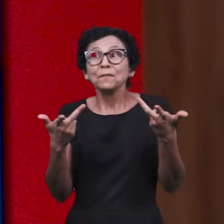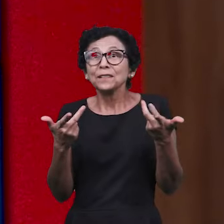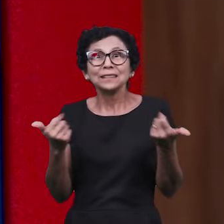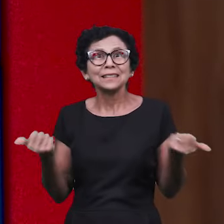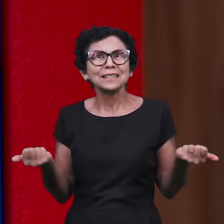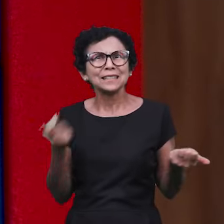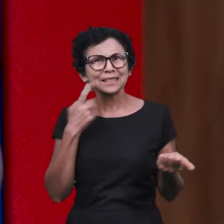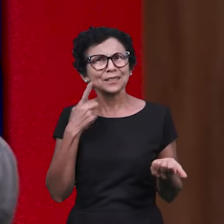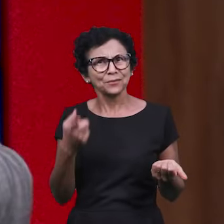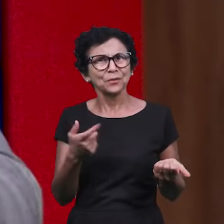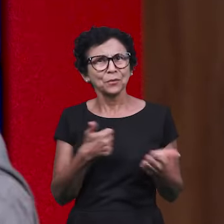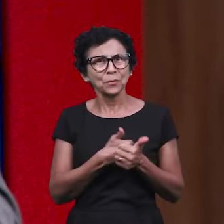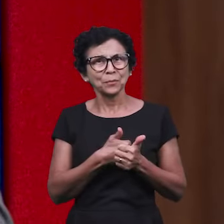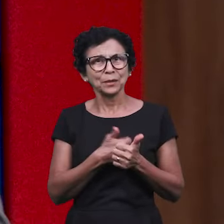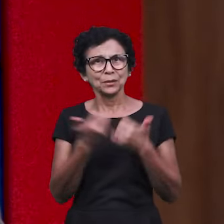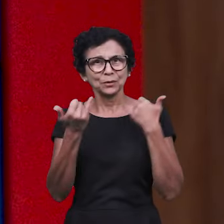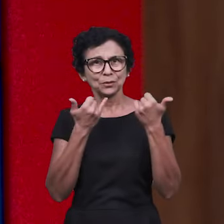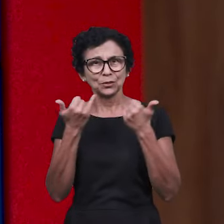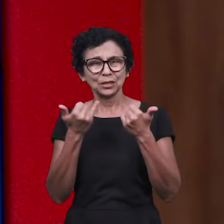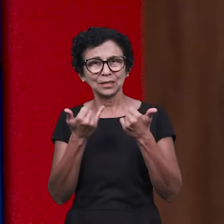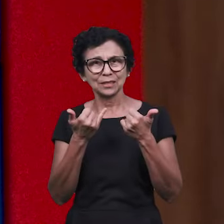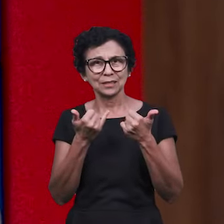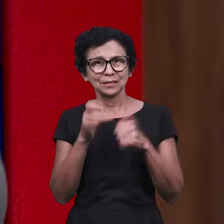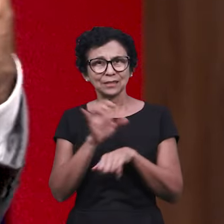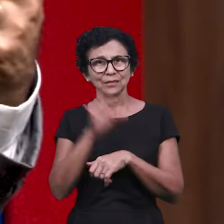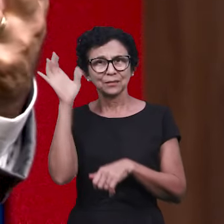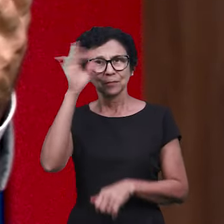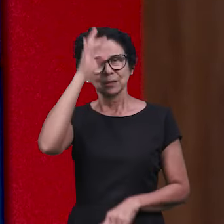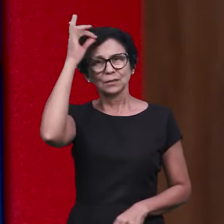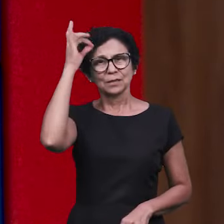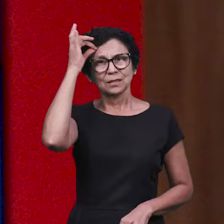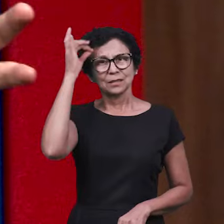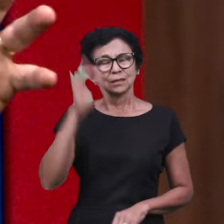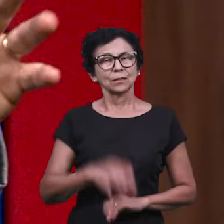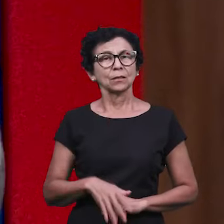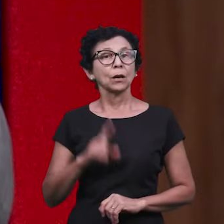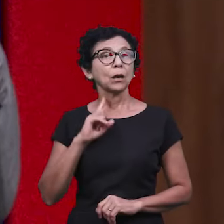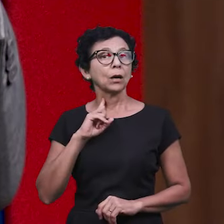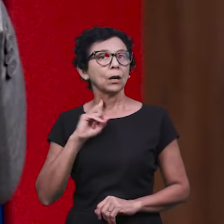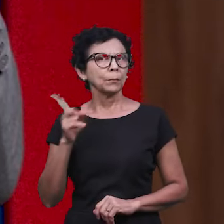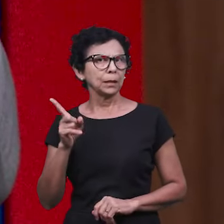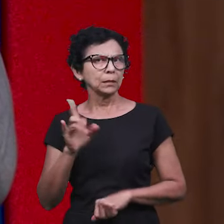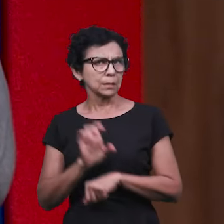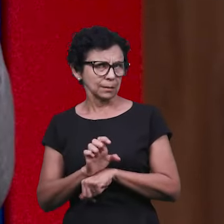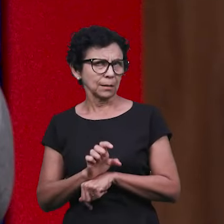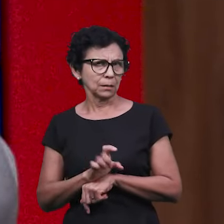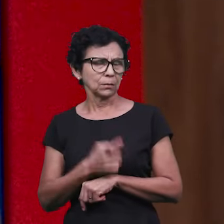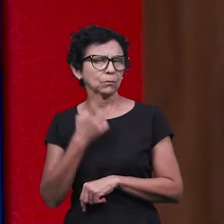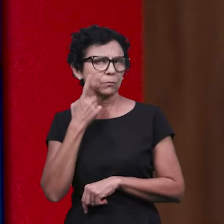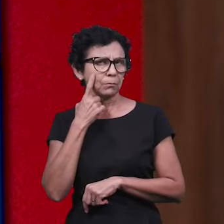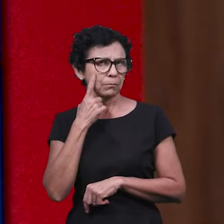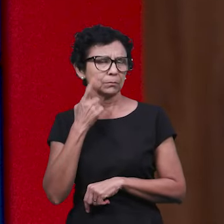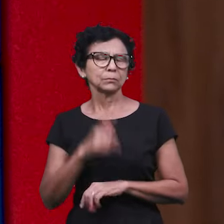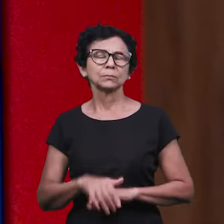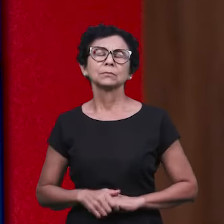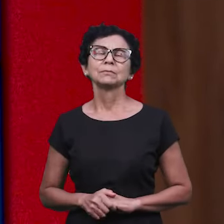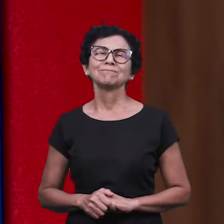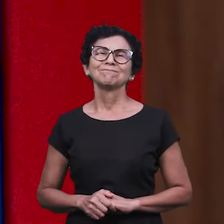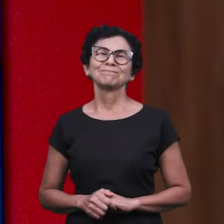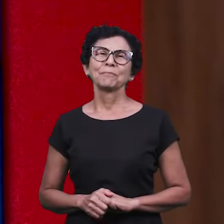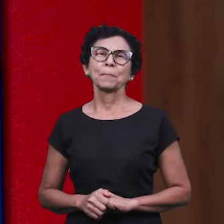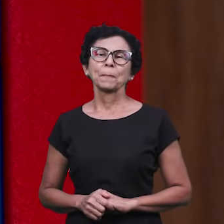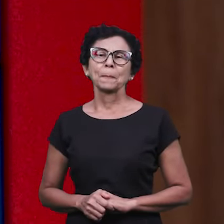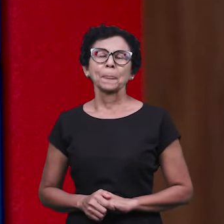Maravilha! Você acompanhou aí notícias aqui do Estado do Espírito Santo e agora vamos para Minas Gerais. Notícias sobre o Estado de Minas Gerais.